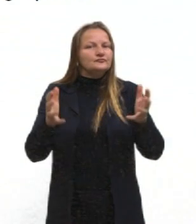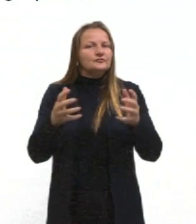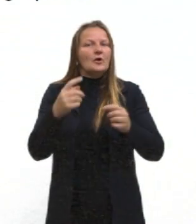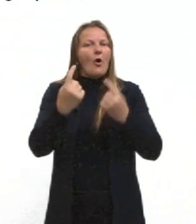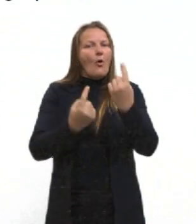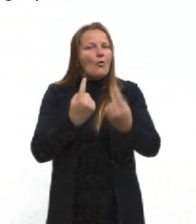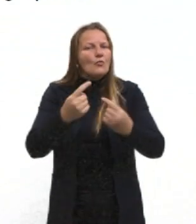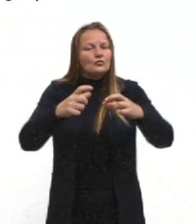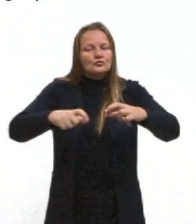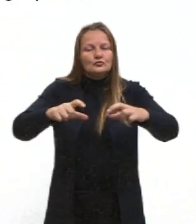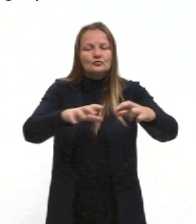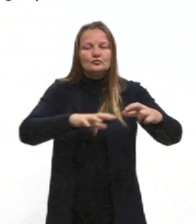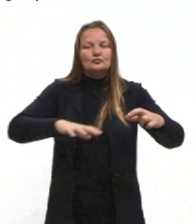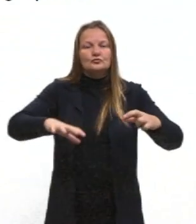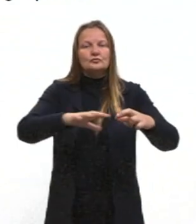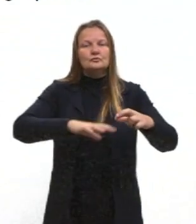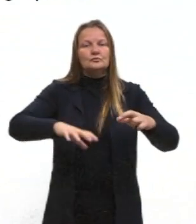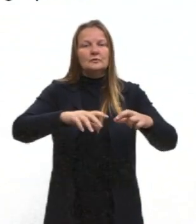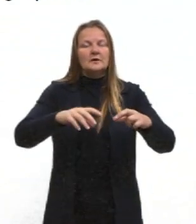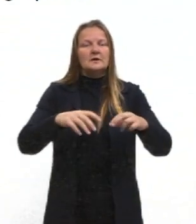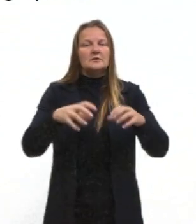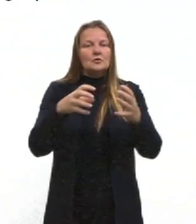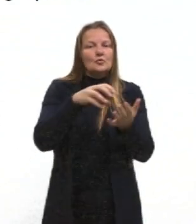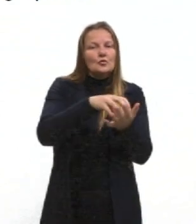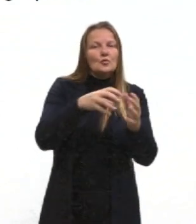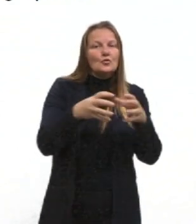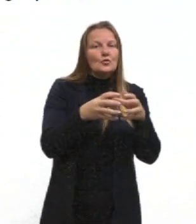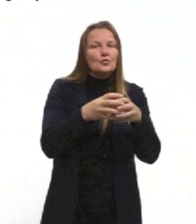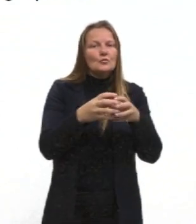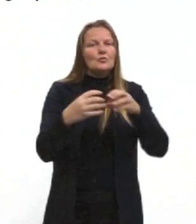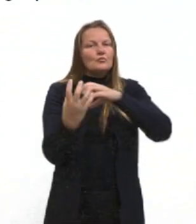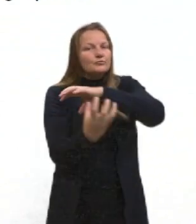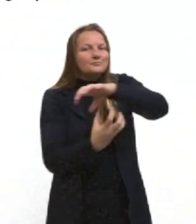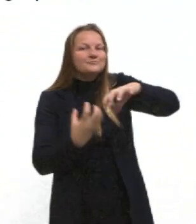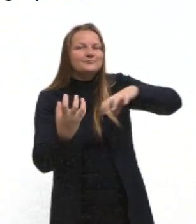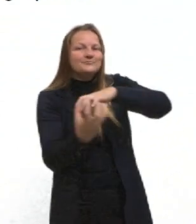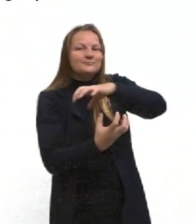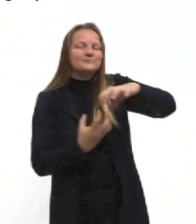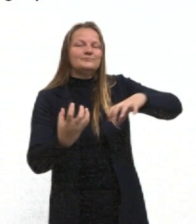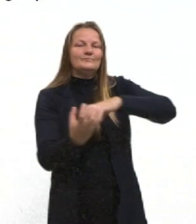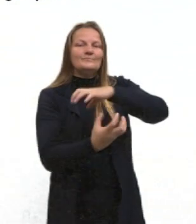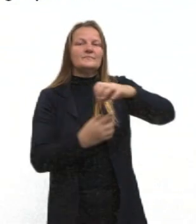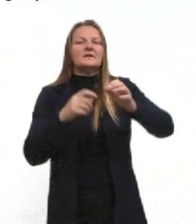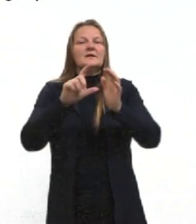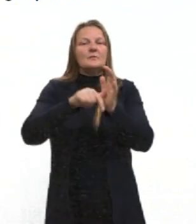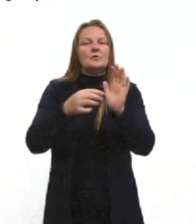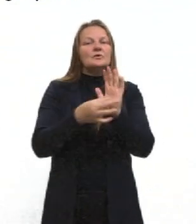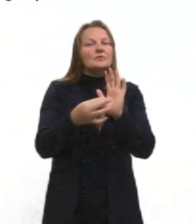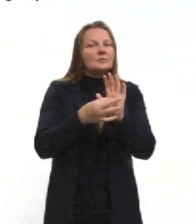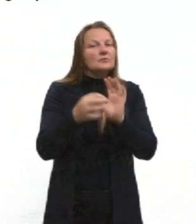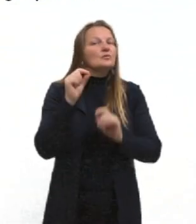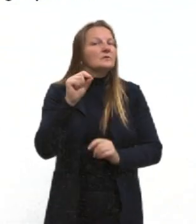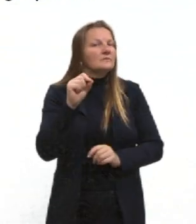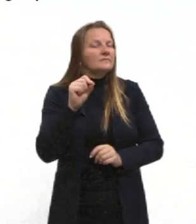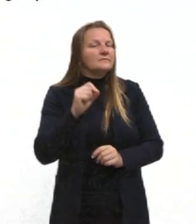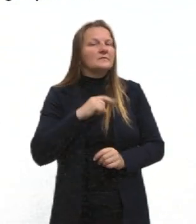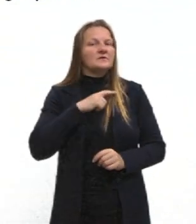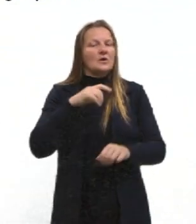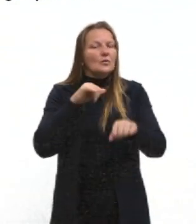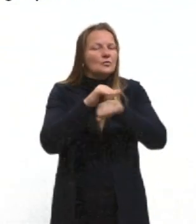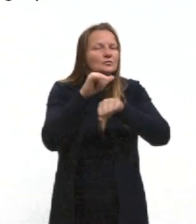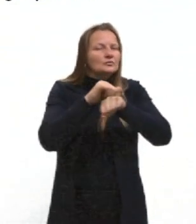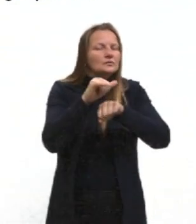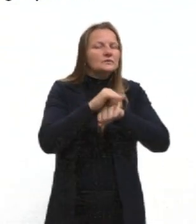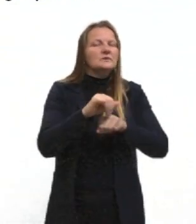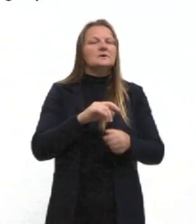tribos a se revoltar, né? E aí depois com o argumento de que, olha, quando acontecer isso, né,